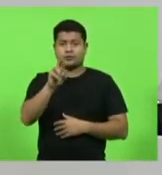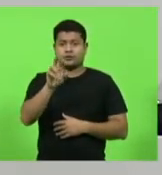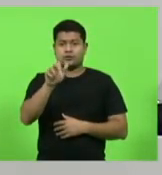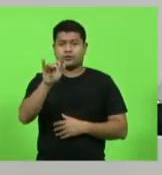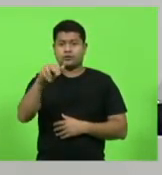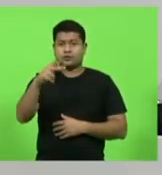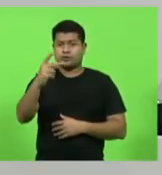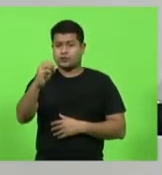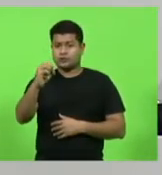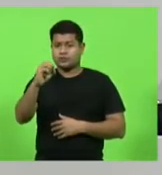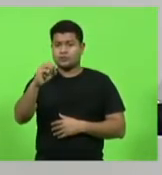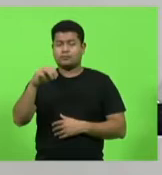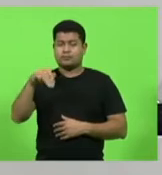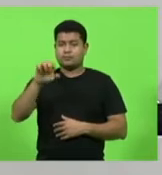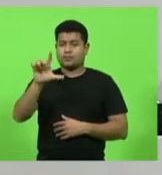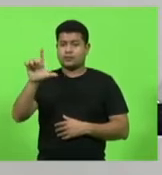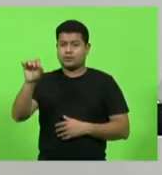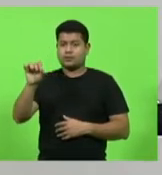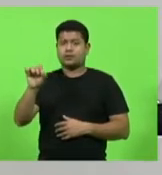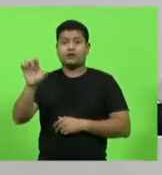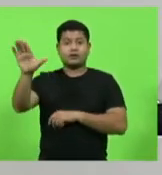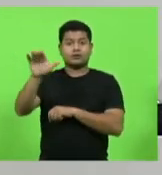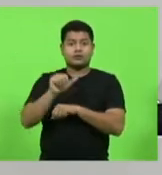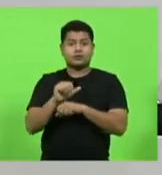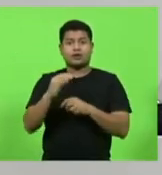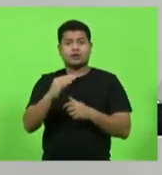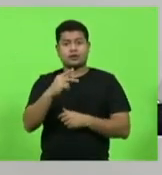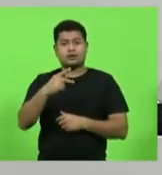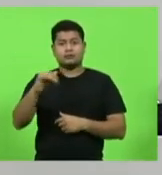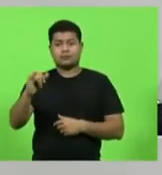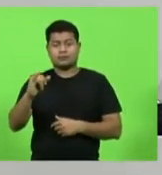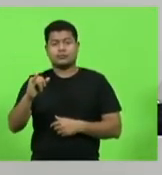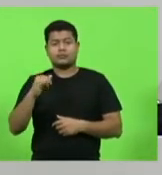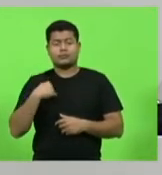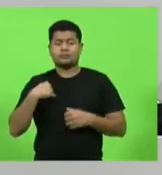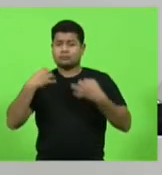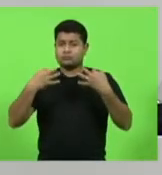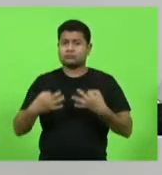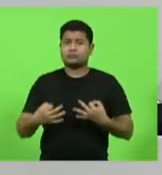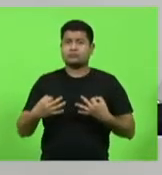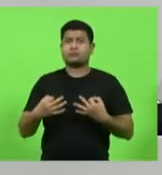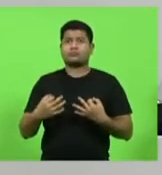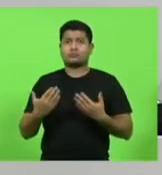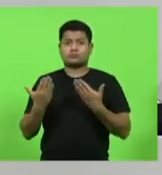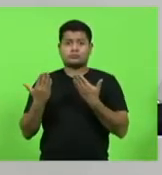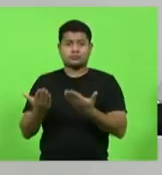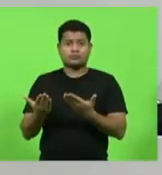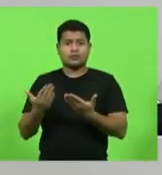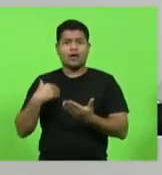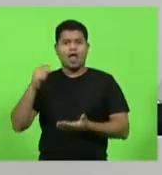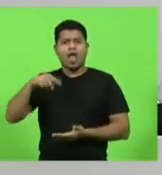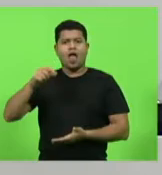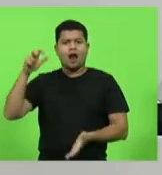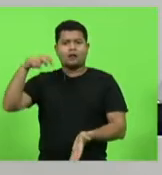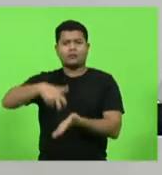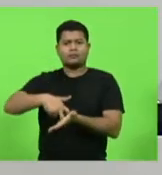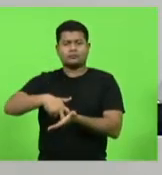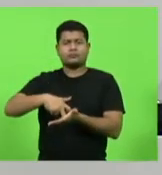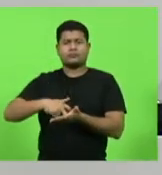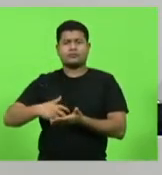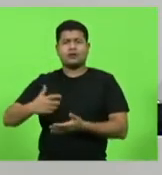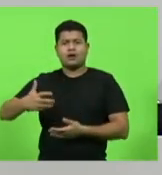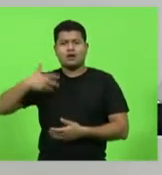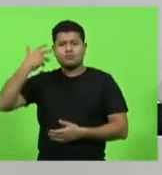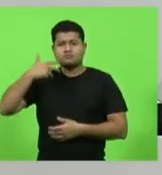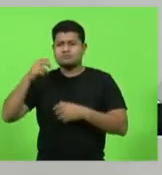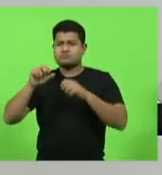a ser chamado para a CPI. Nada mais justo. Ir para uma CPI não é uma certeza de condenação. Você vai lá, dá seu depoimento, volta